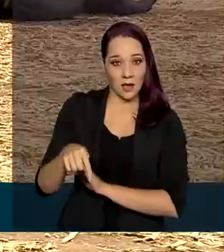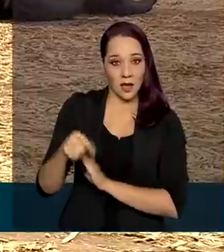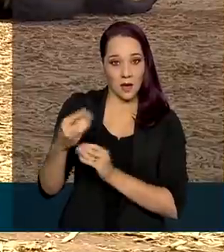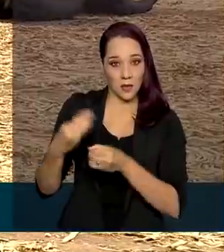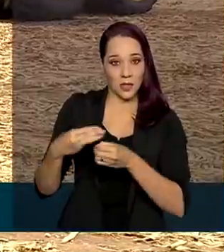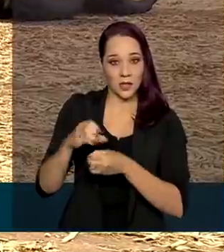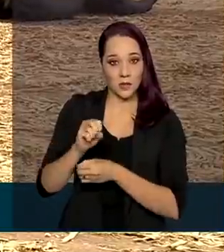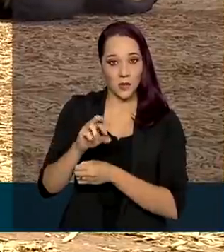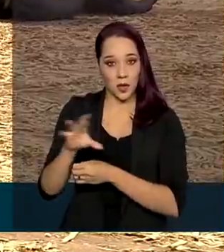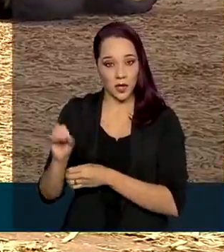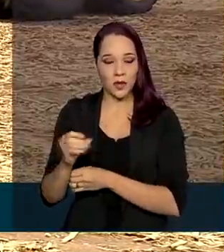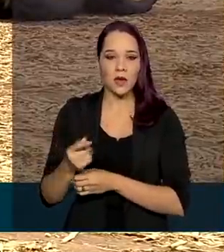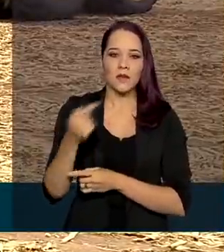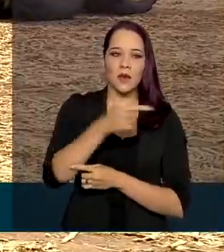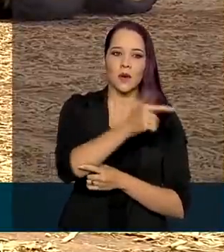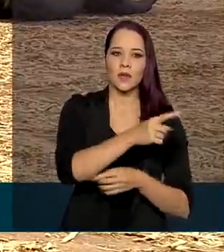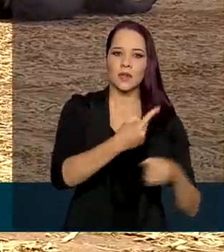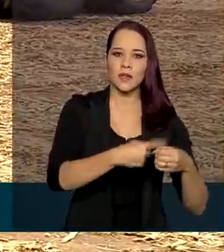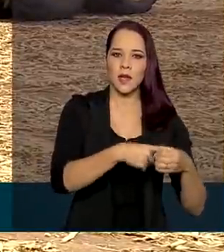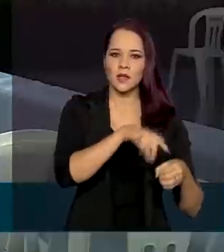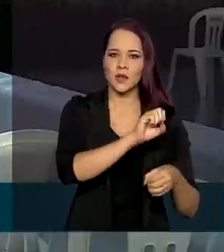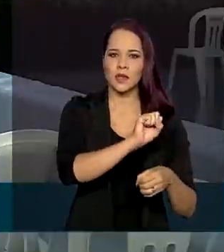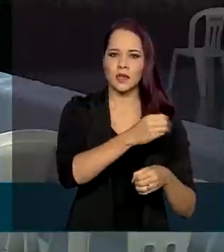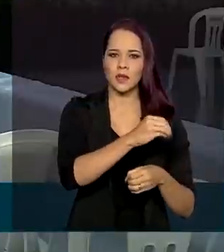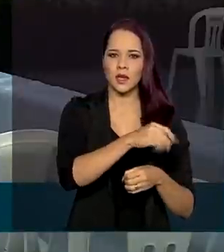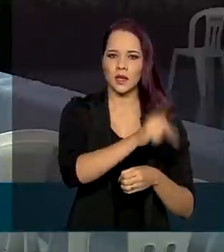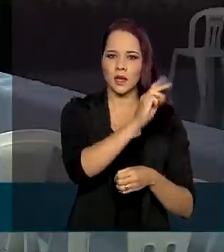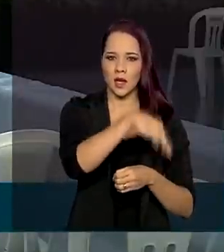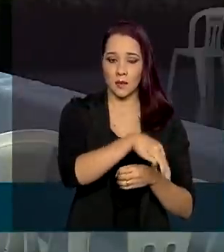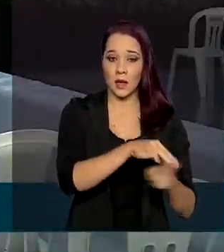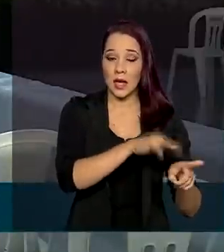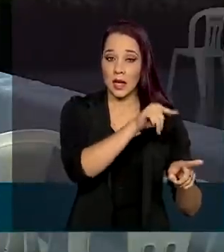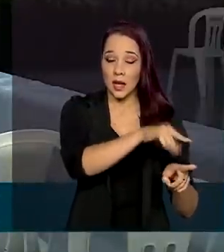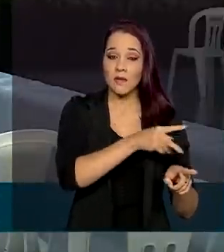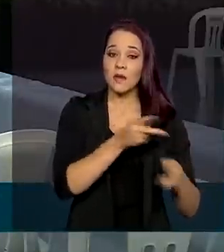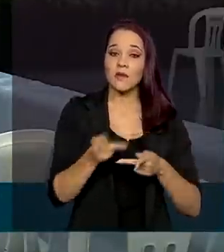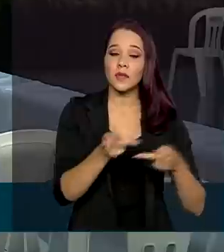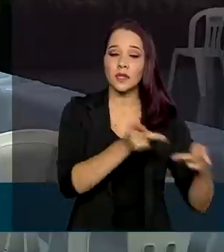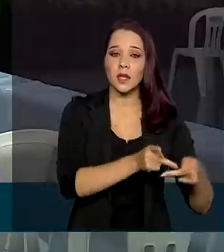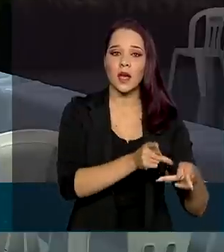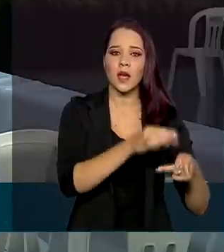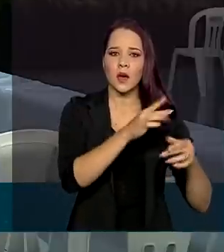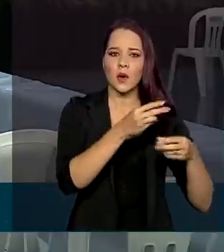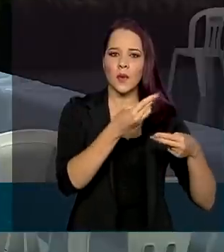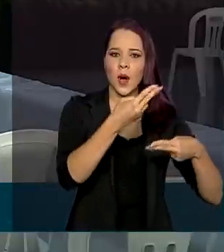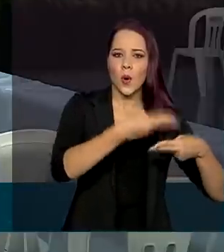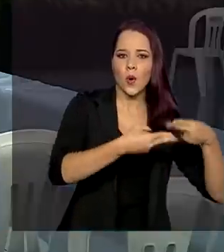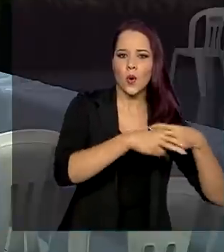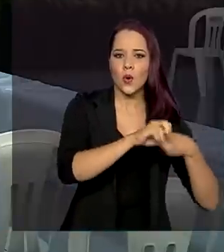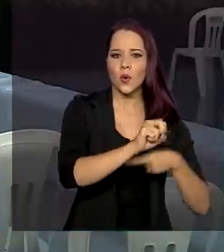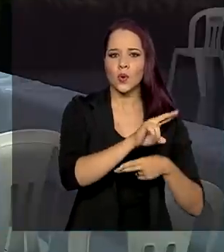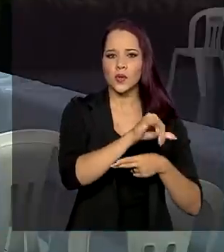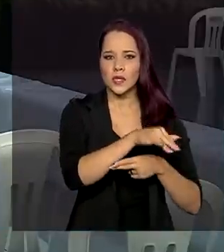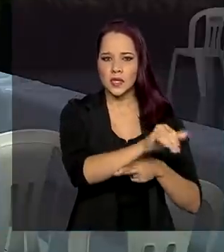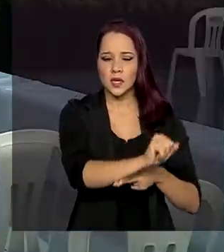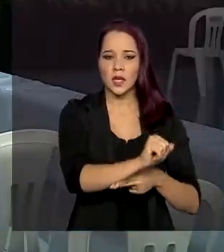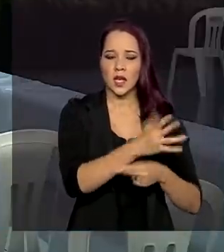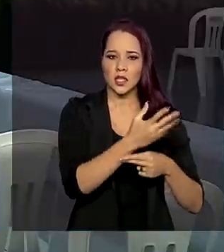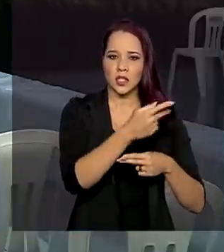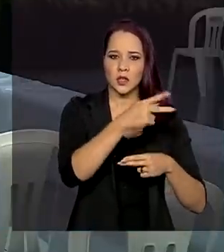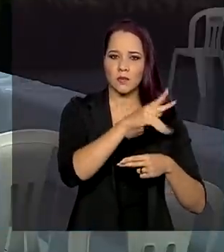a Sinop, que é uma cidade que fica a 80 quilômetros daqui. Ele, lá em Sinop, vai visitar uma usina de produção de